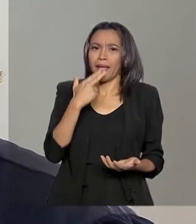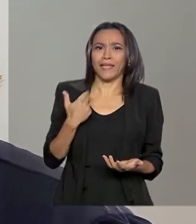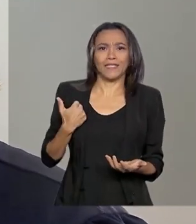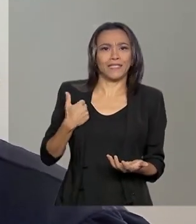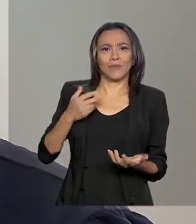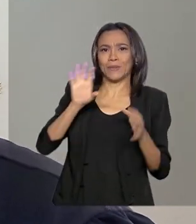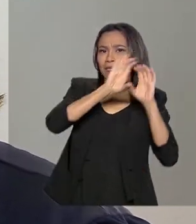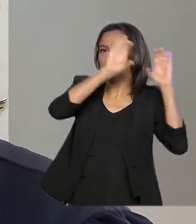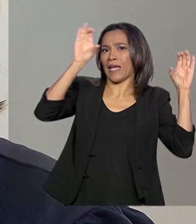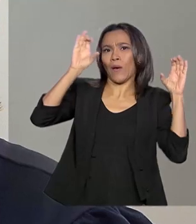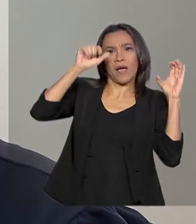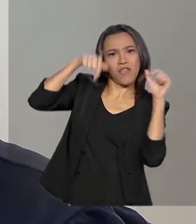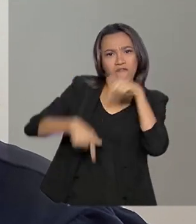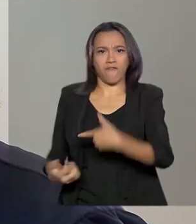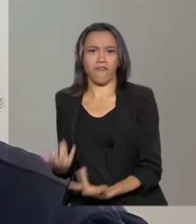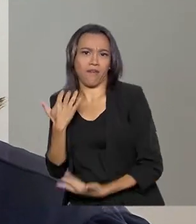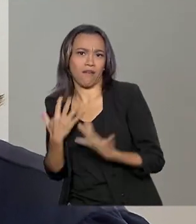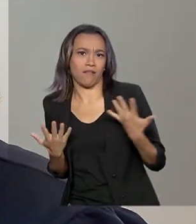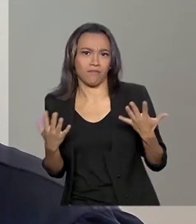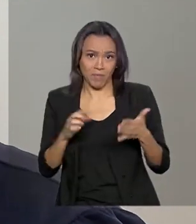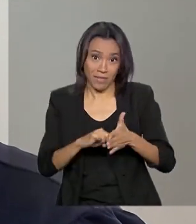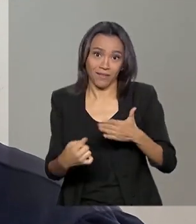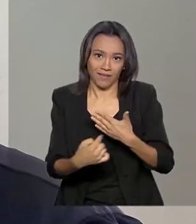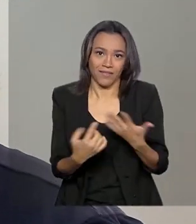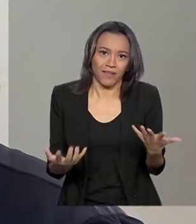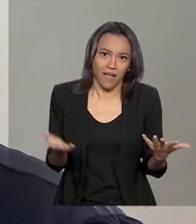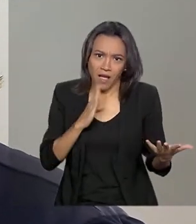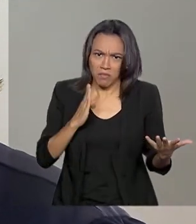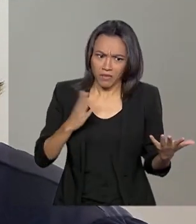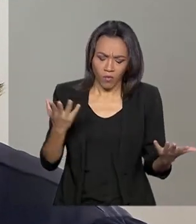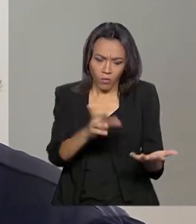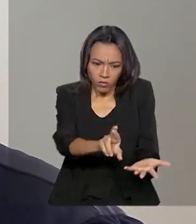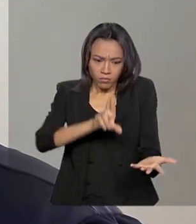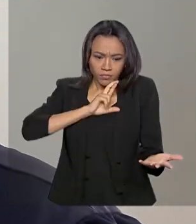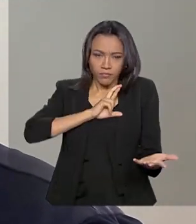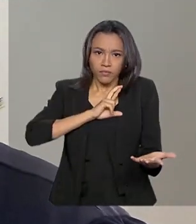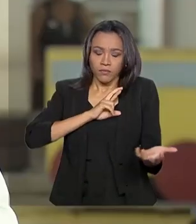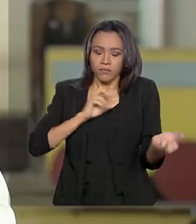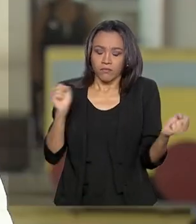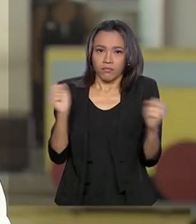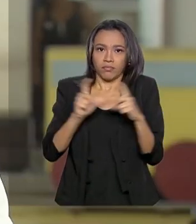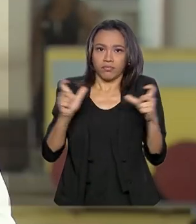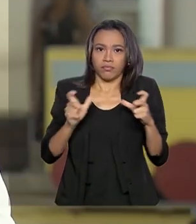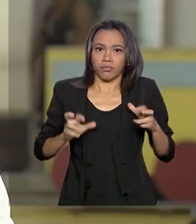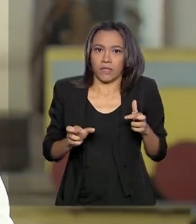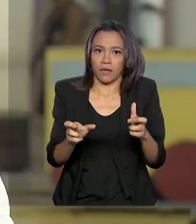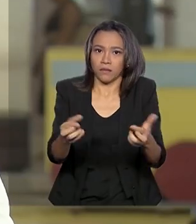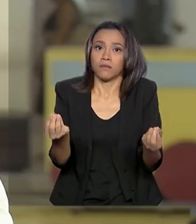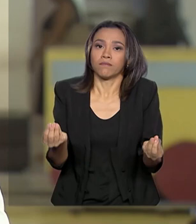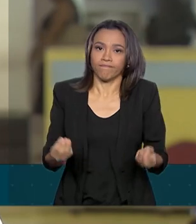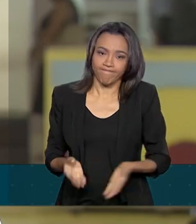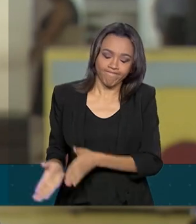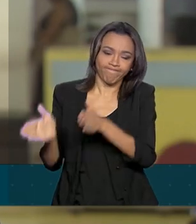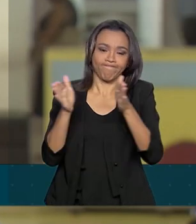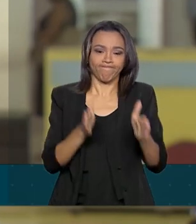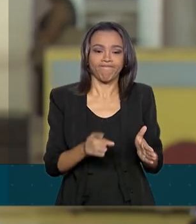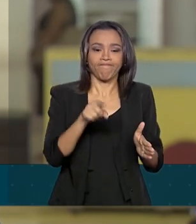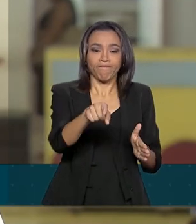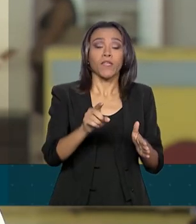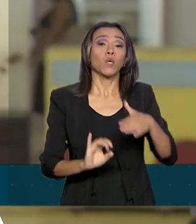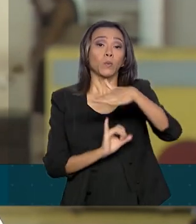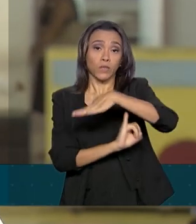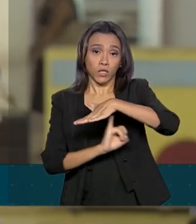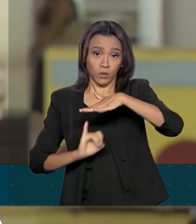zero segundo, né? Porque quando ninguém está preparado para receber um diagnóstico desse. De acordo com o Instituto Nacional de